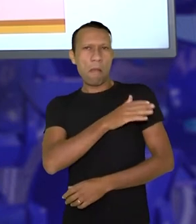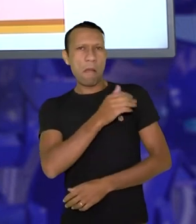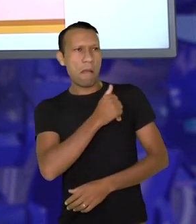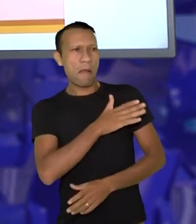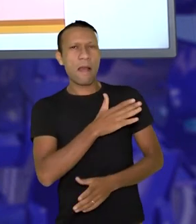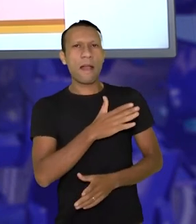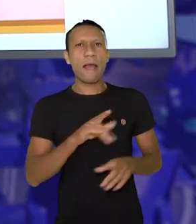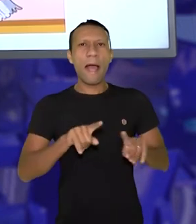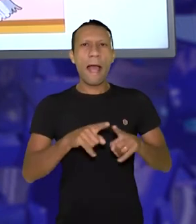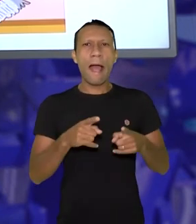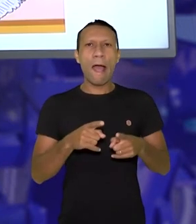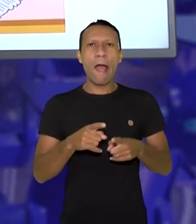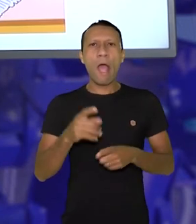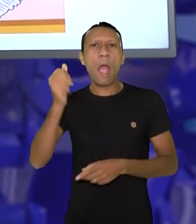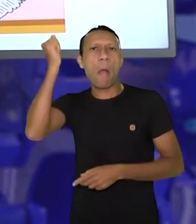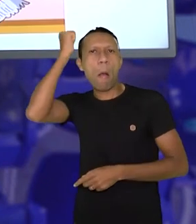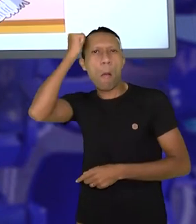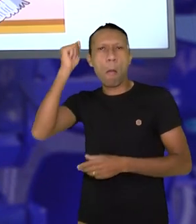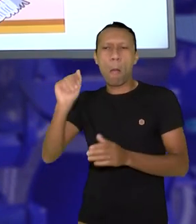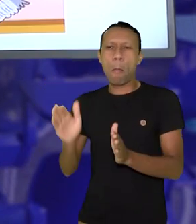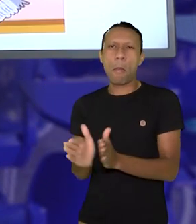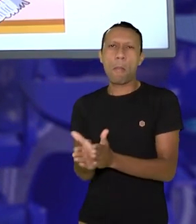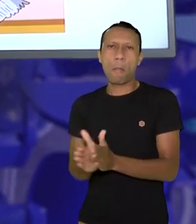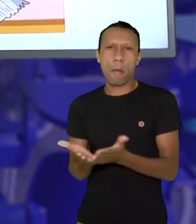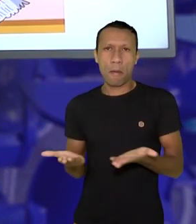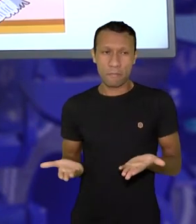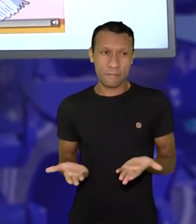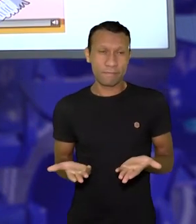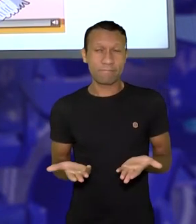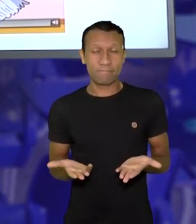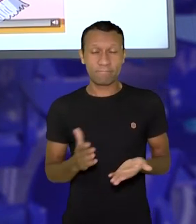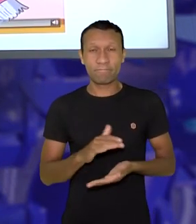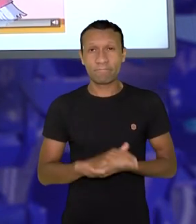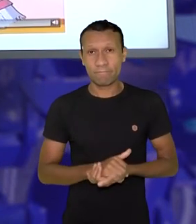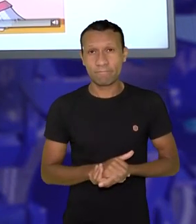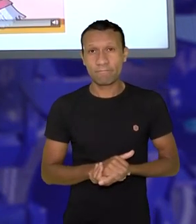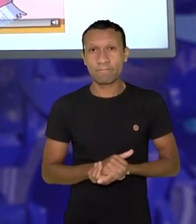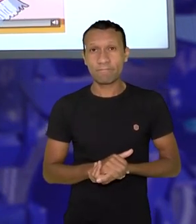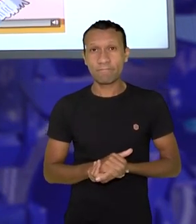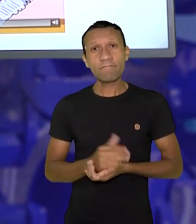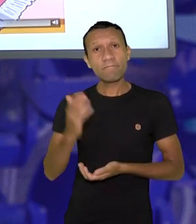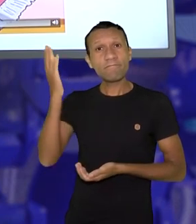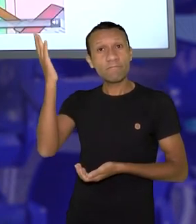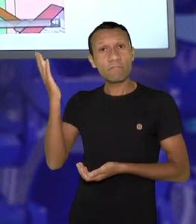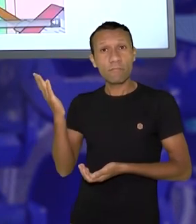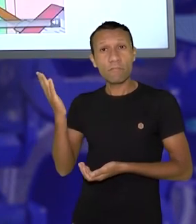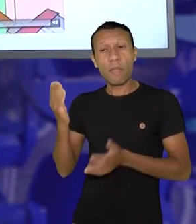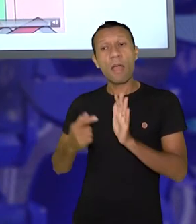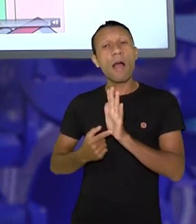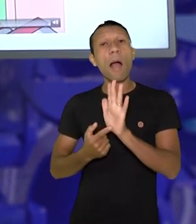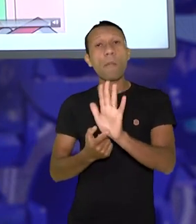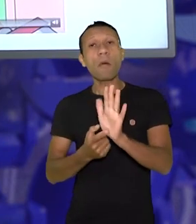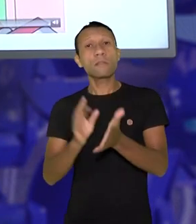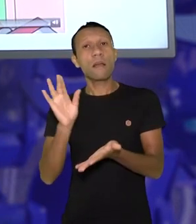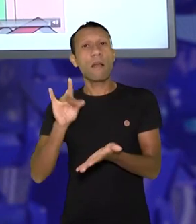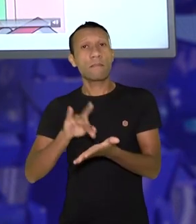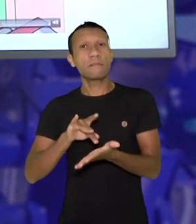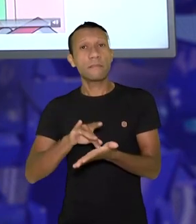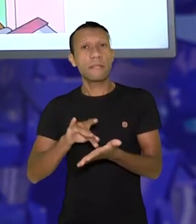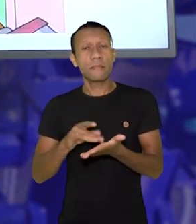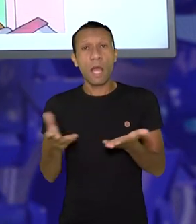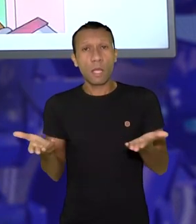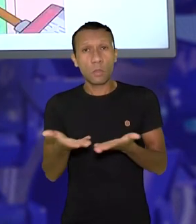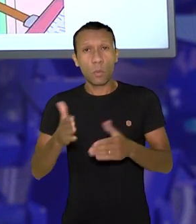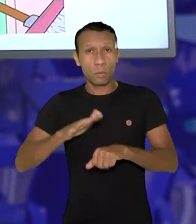acontecendo nos dias atuais, né? Acaba trazendo, de uma certa forma, a charge, a realidade que nós vivemos